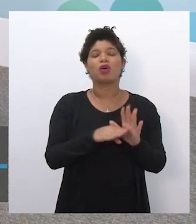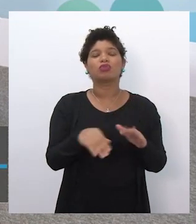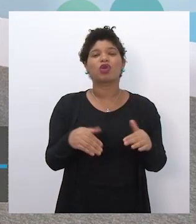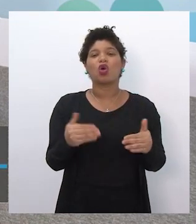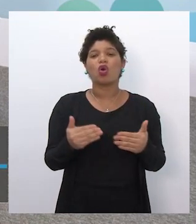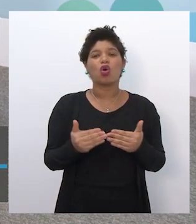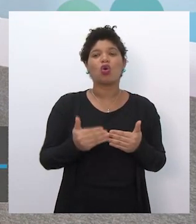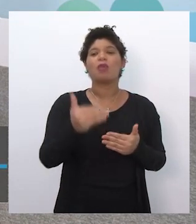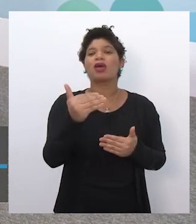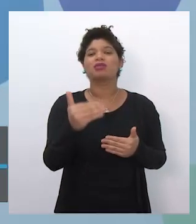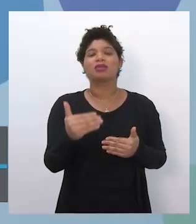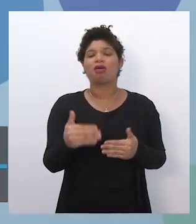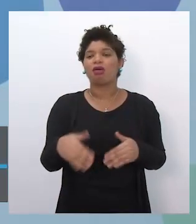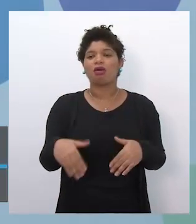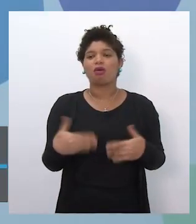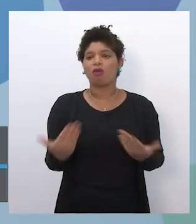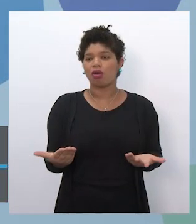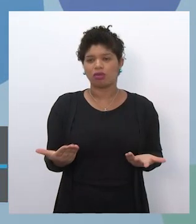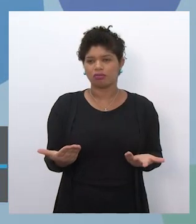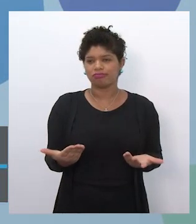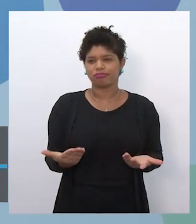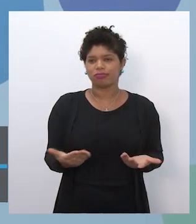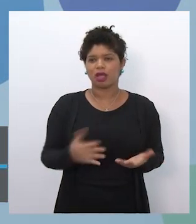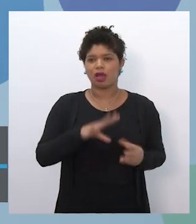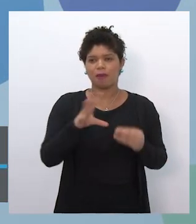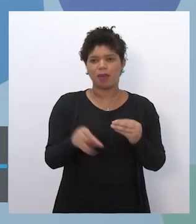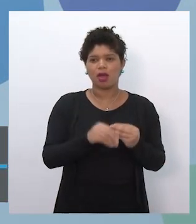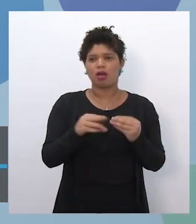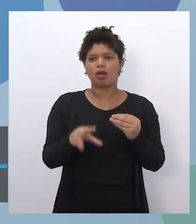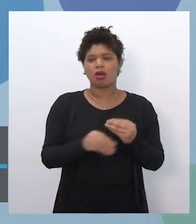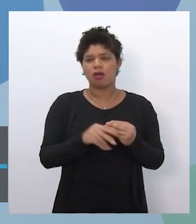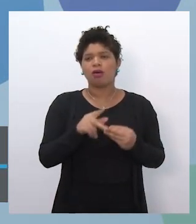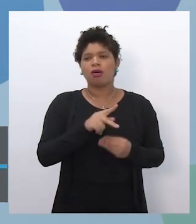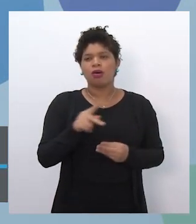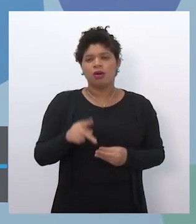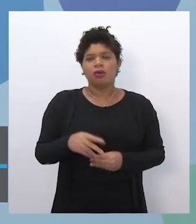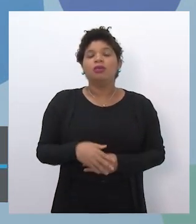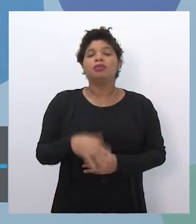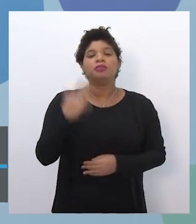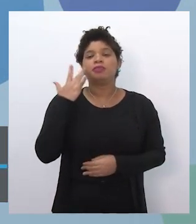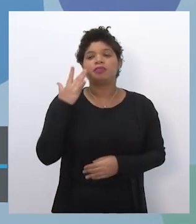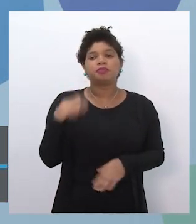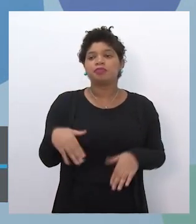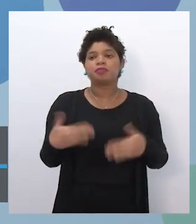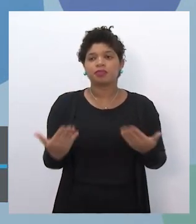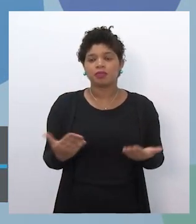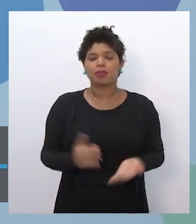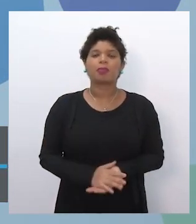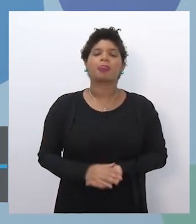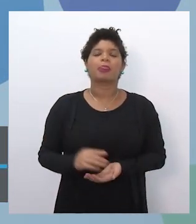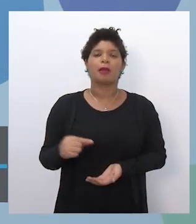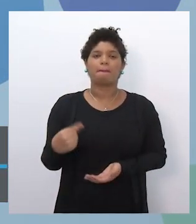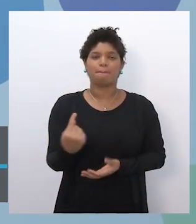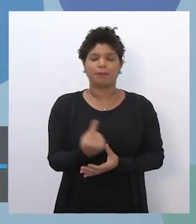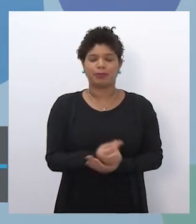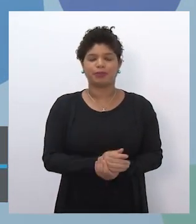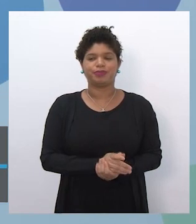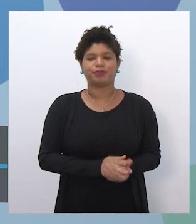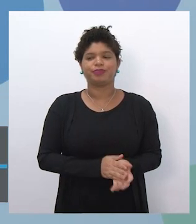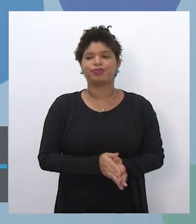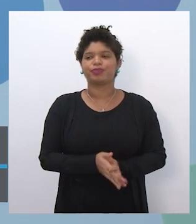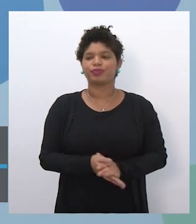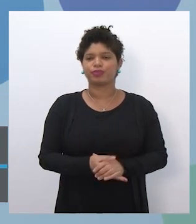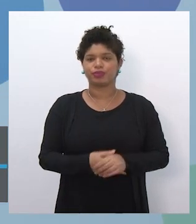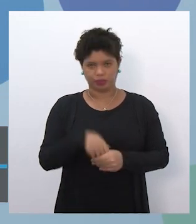vão ser atribuídas, quando essa carga horária vai ser atribuída aos professores, a informação vai acontecer. Nós estamos, como a